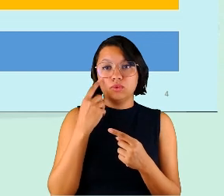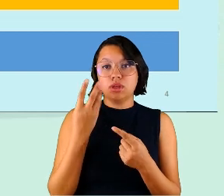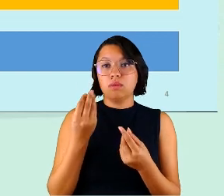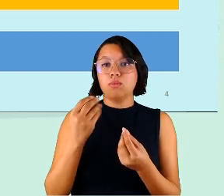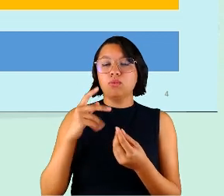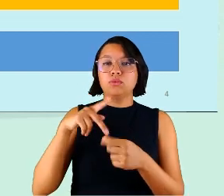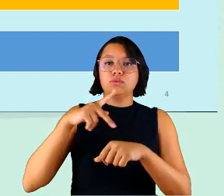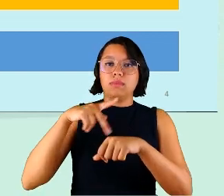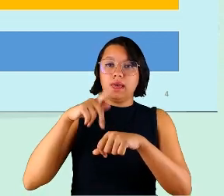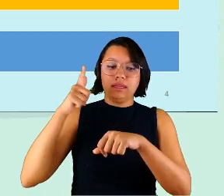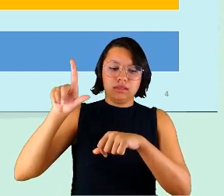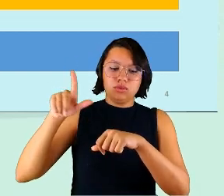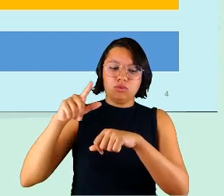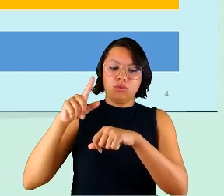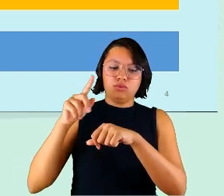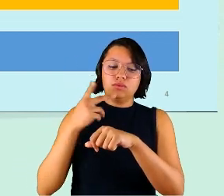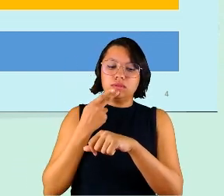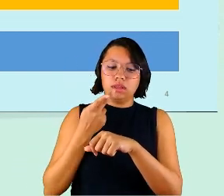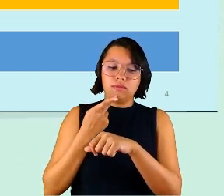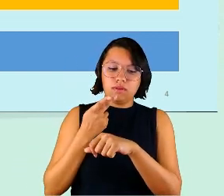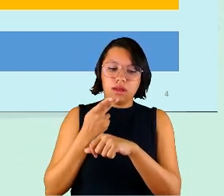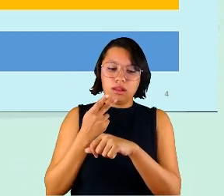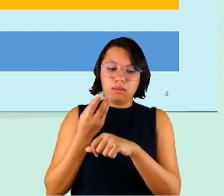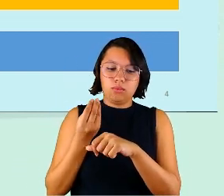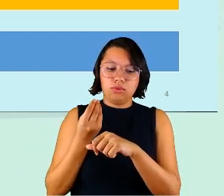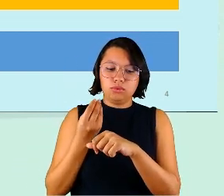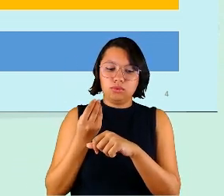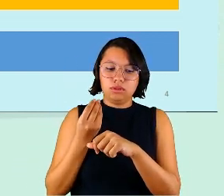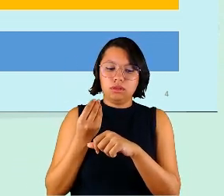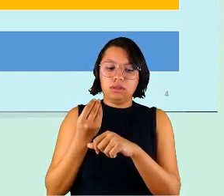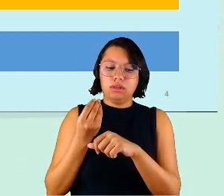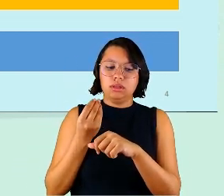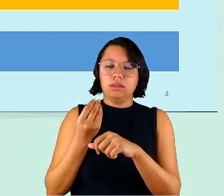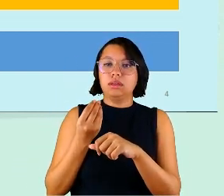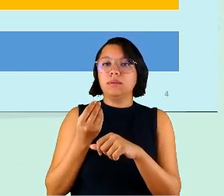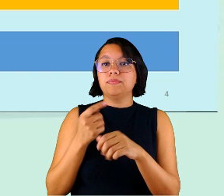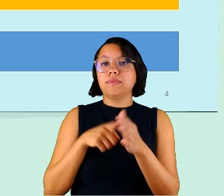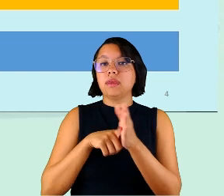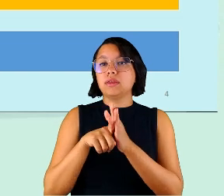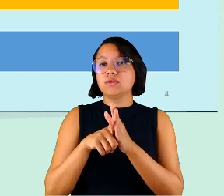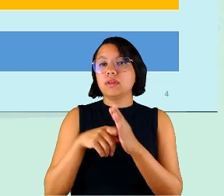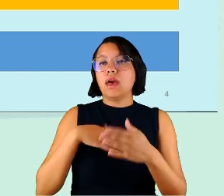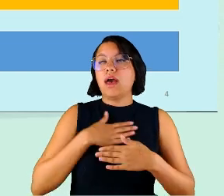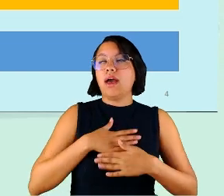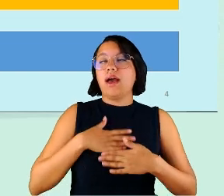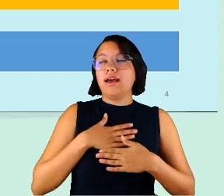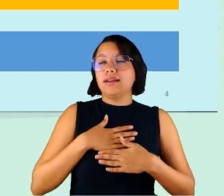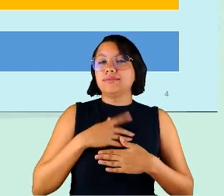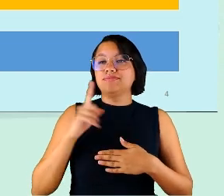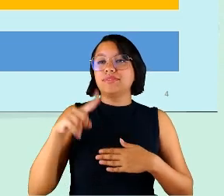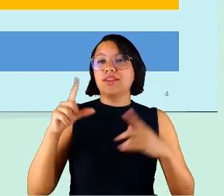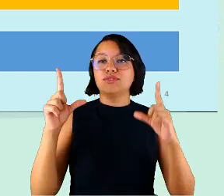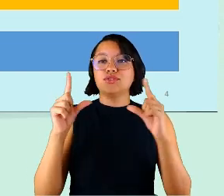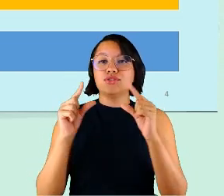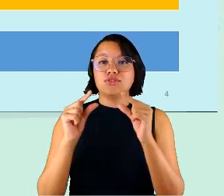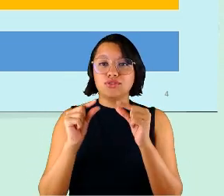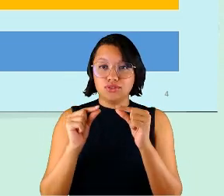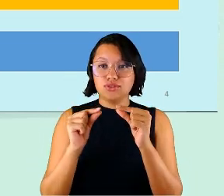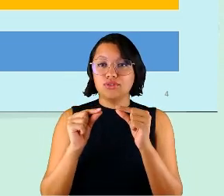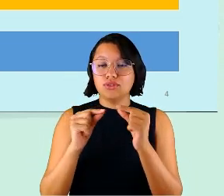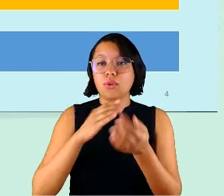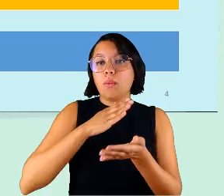países, há relatos de que uma das questões que causa bem-estar é a redução de despesas